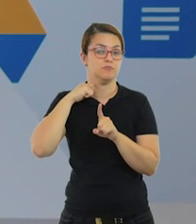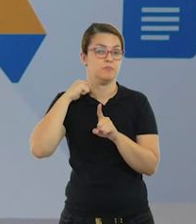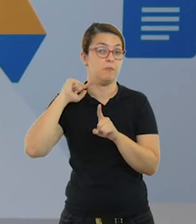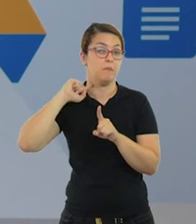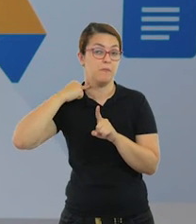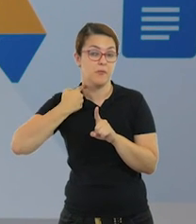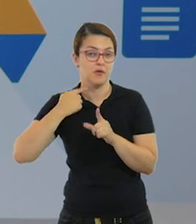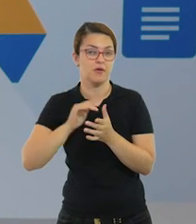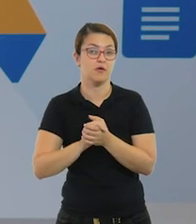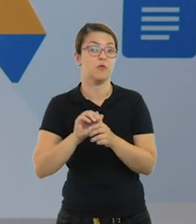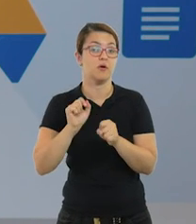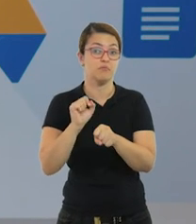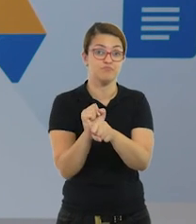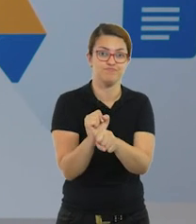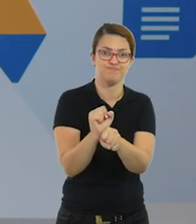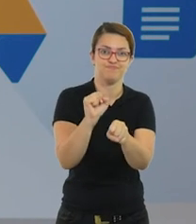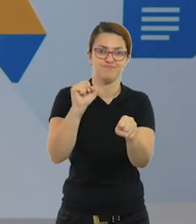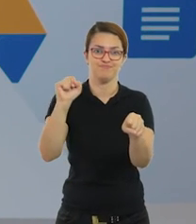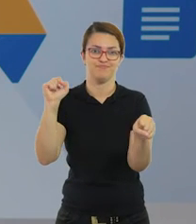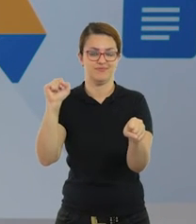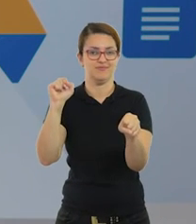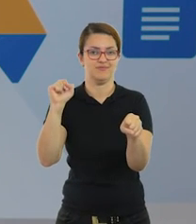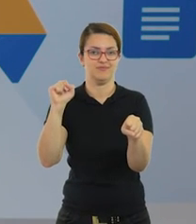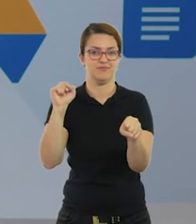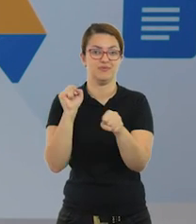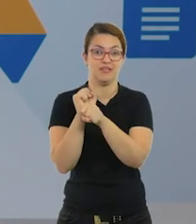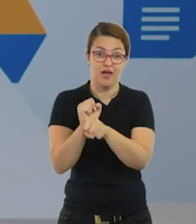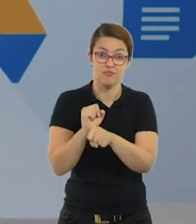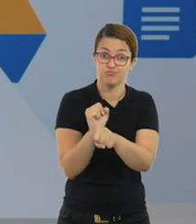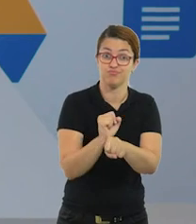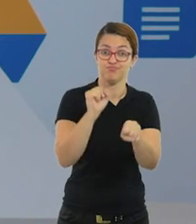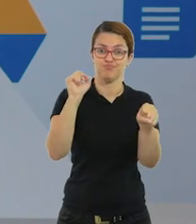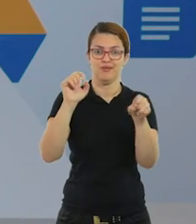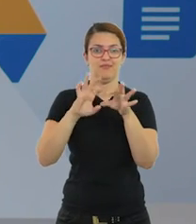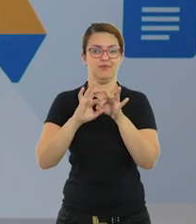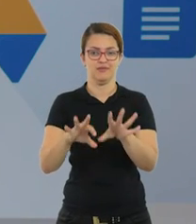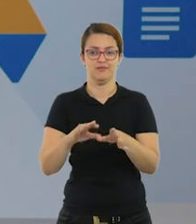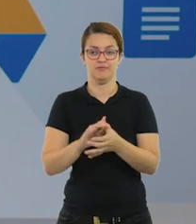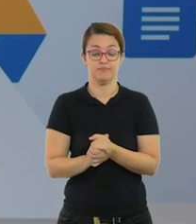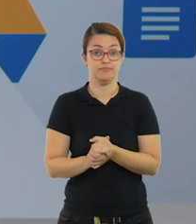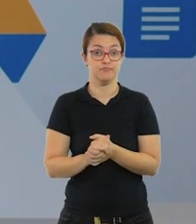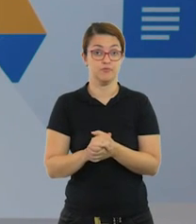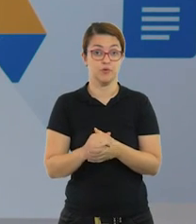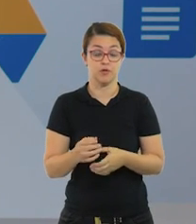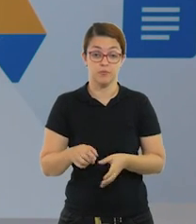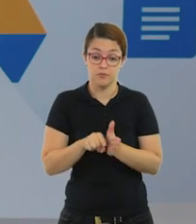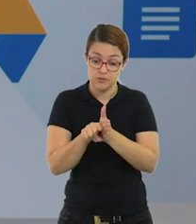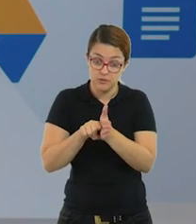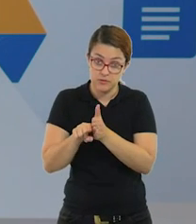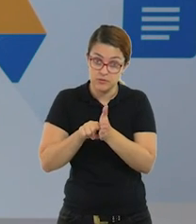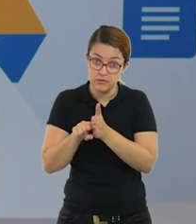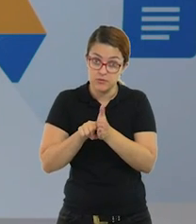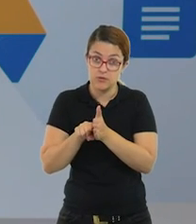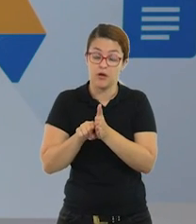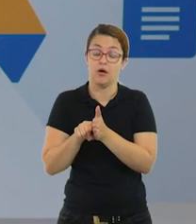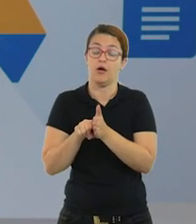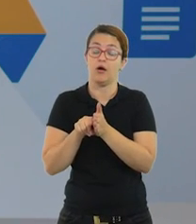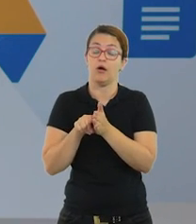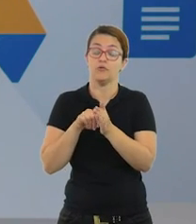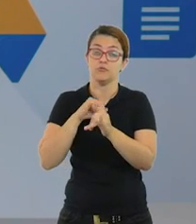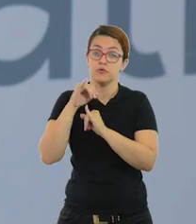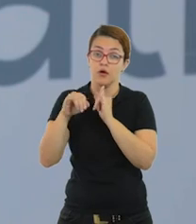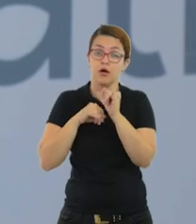da escravatura. E assim que vocês juntarem essas informações, vão registrá-las no